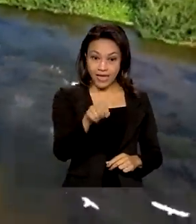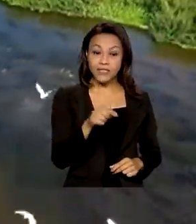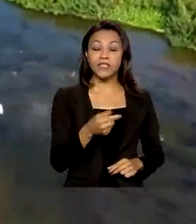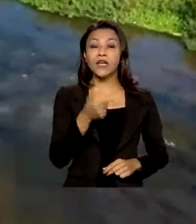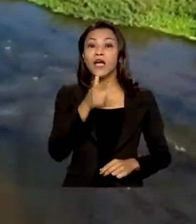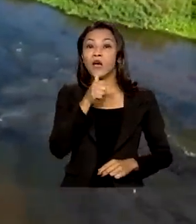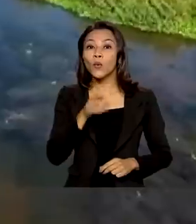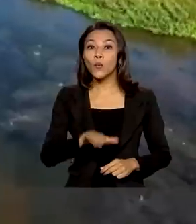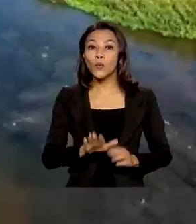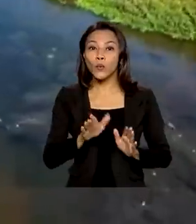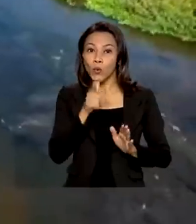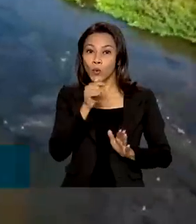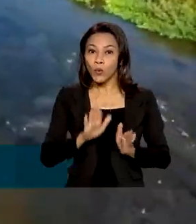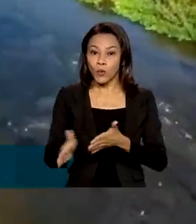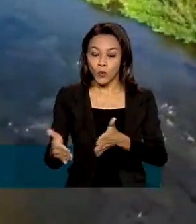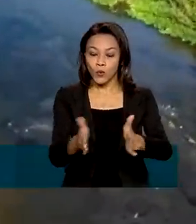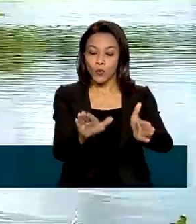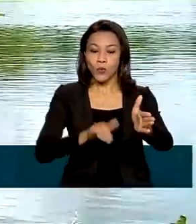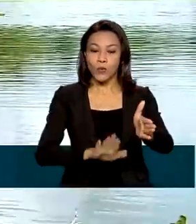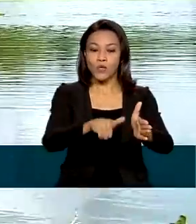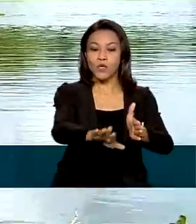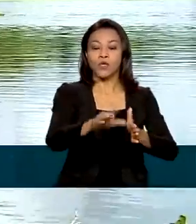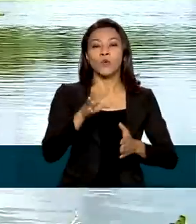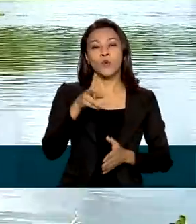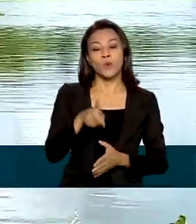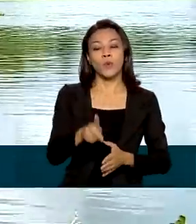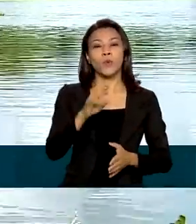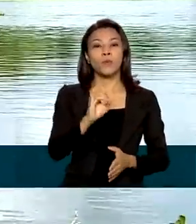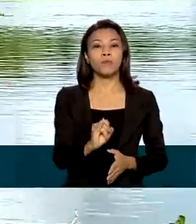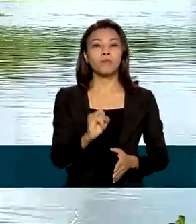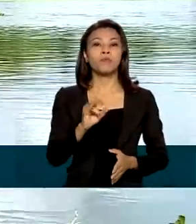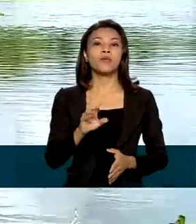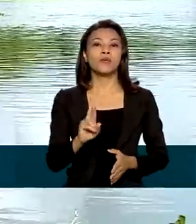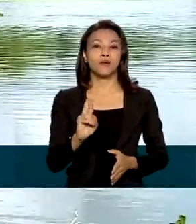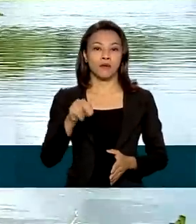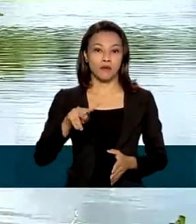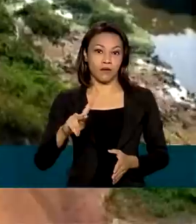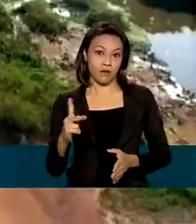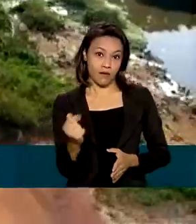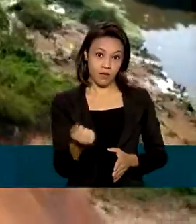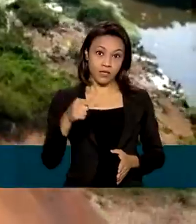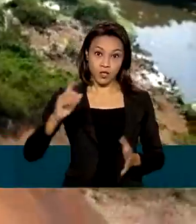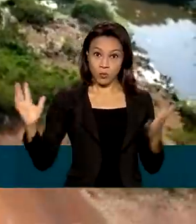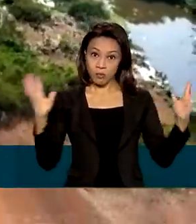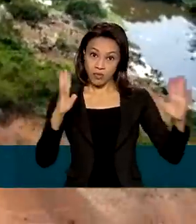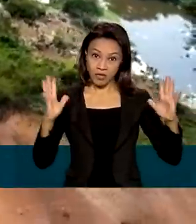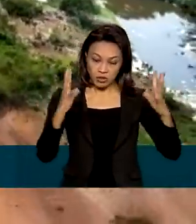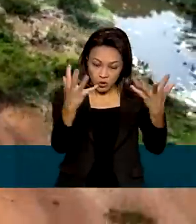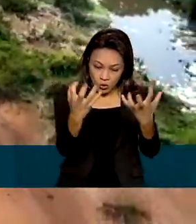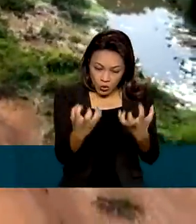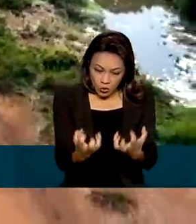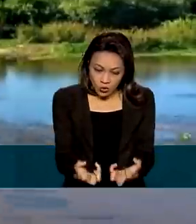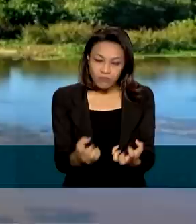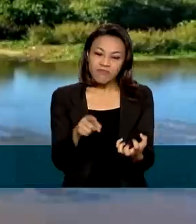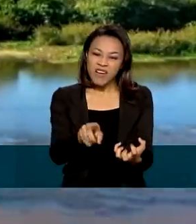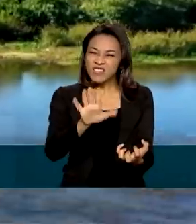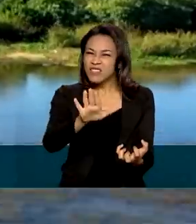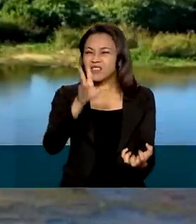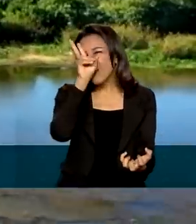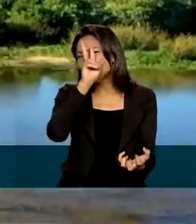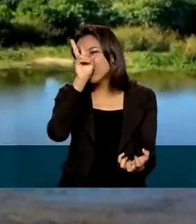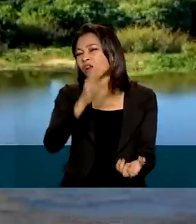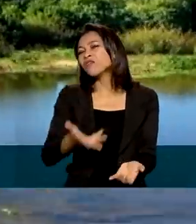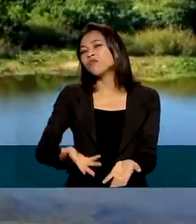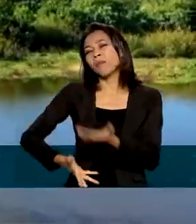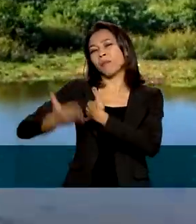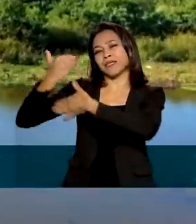Piranhas, que chega a ficar completamente seco durante o período de estiagem. Mas isso deve ficar no passado. É